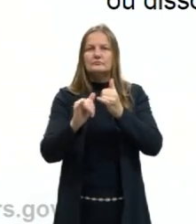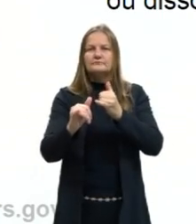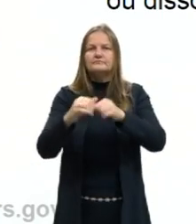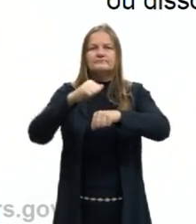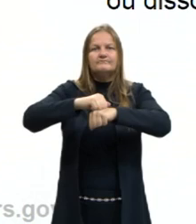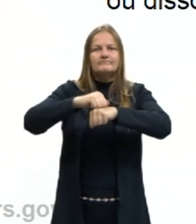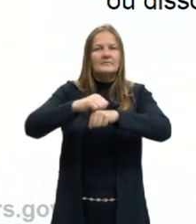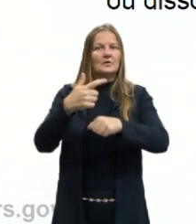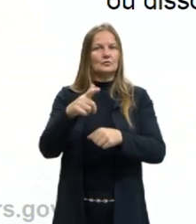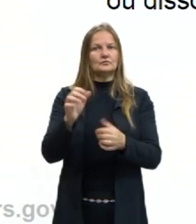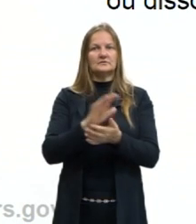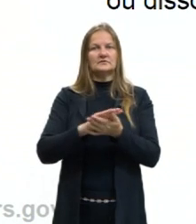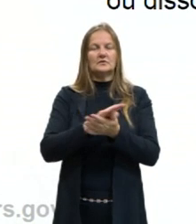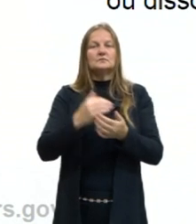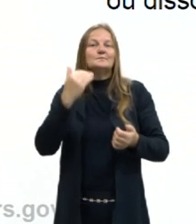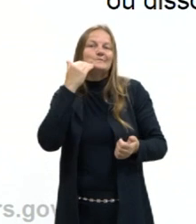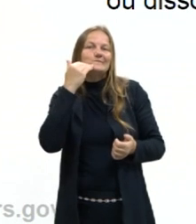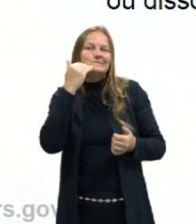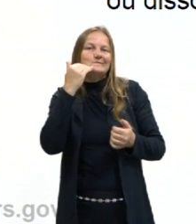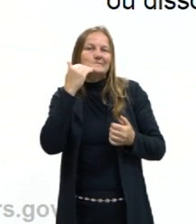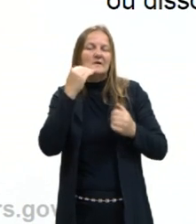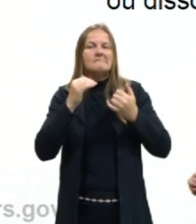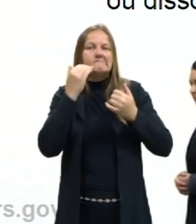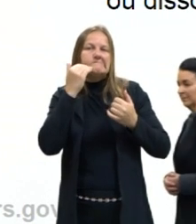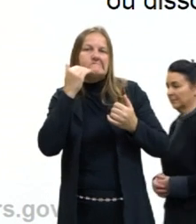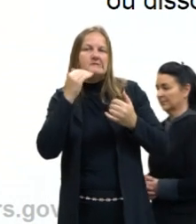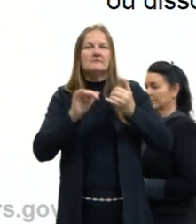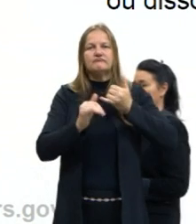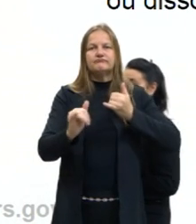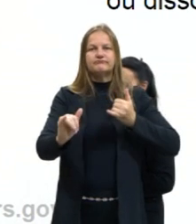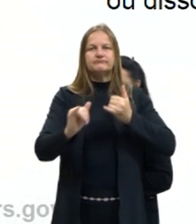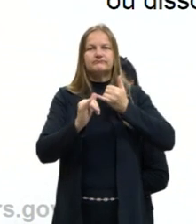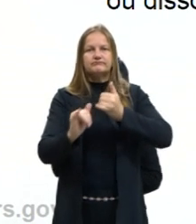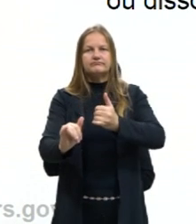apresentam algum defeito na sua morfologia, na sua estrutura.